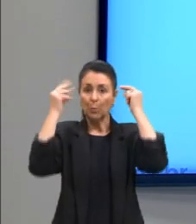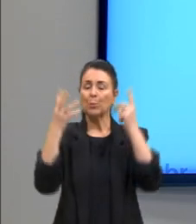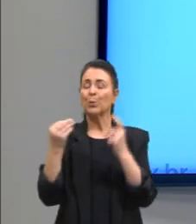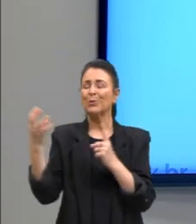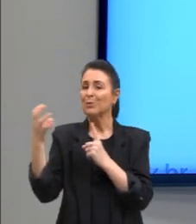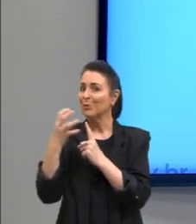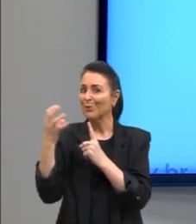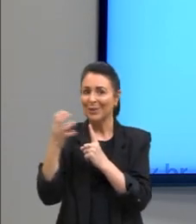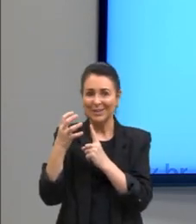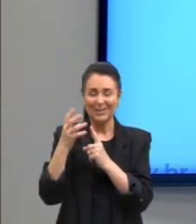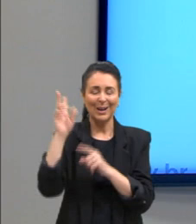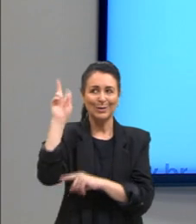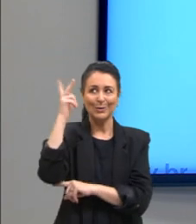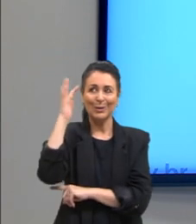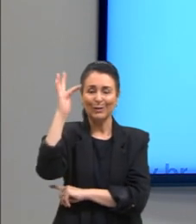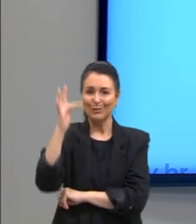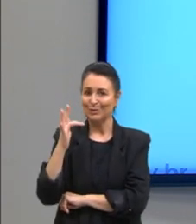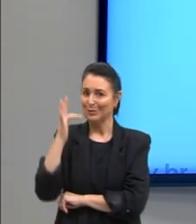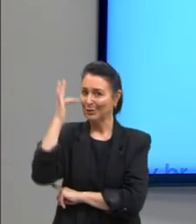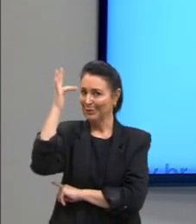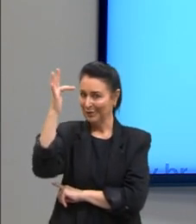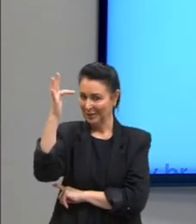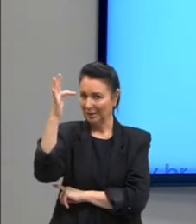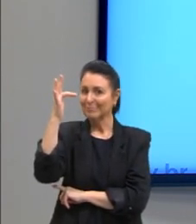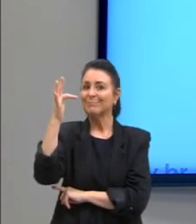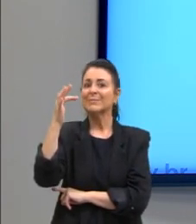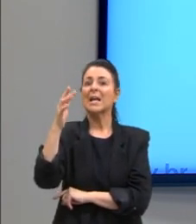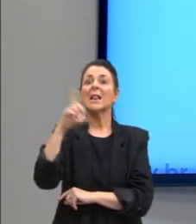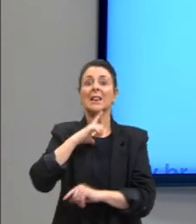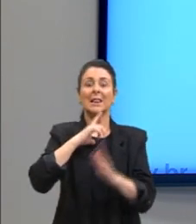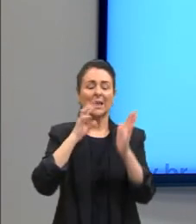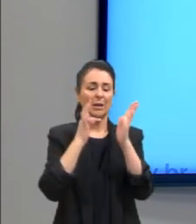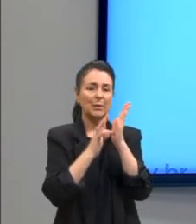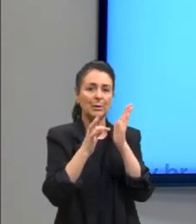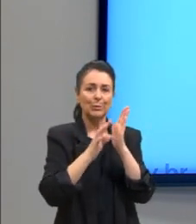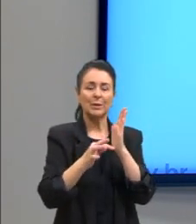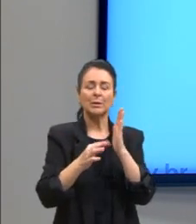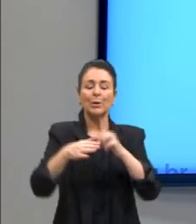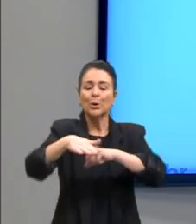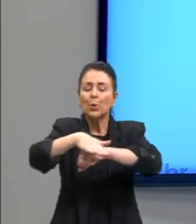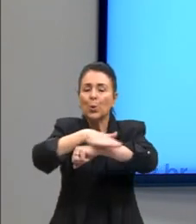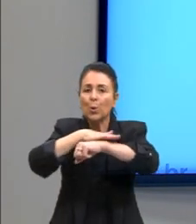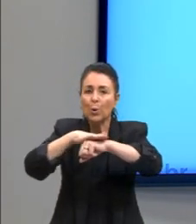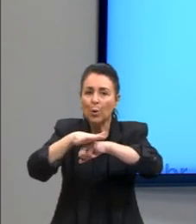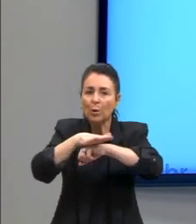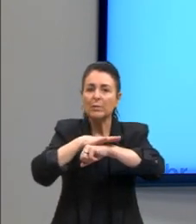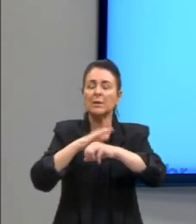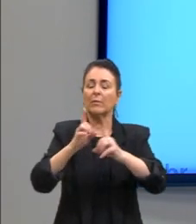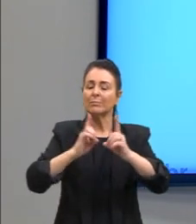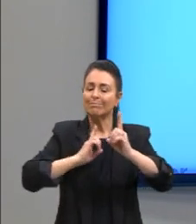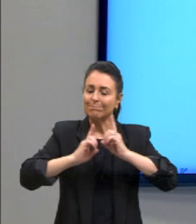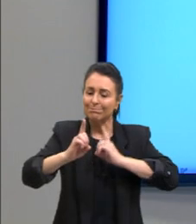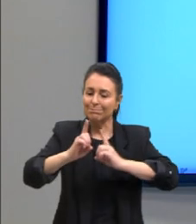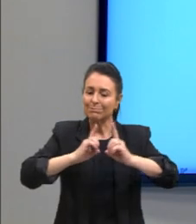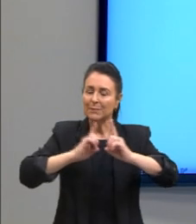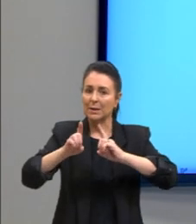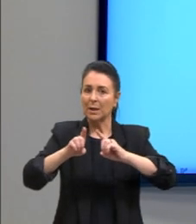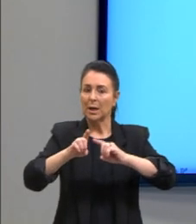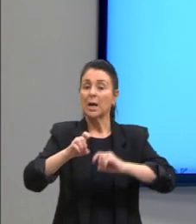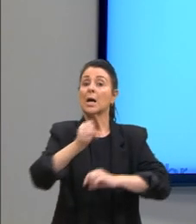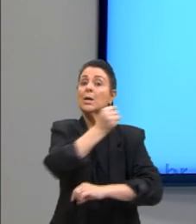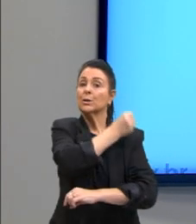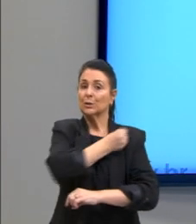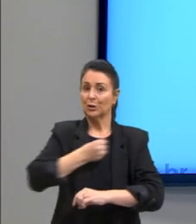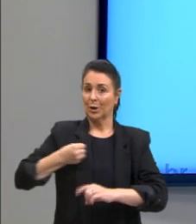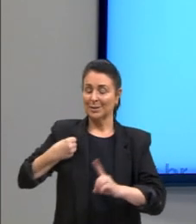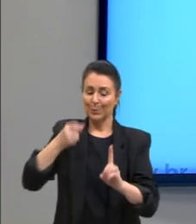filosofia, deixou quase toda a sua teoria escrita em forma de diálogos. Já falei, não é? Na maioria deles, Sócrates é o personagem